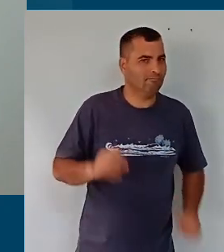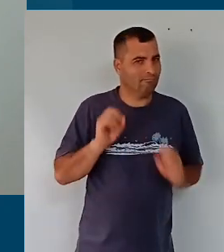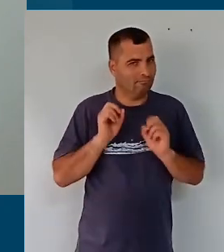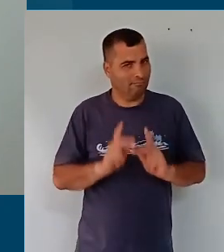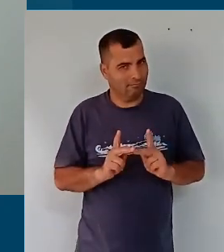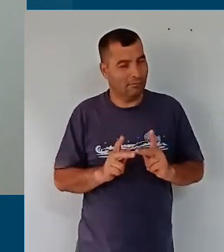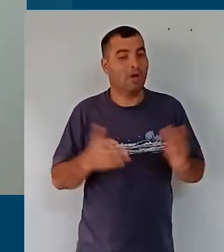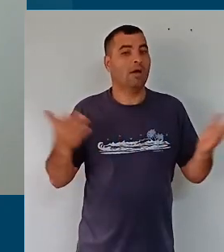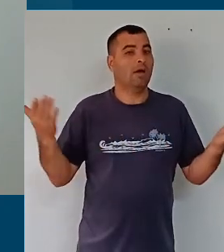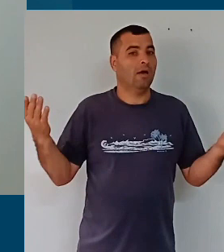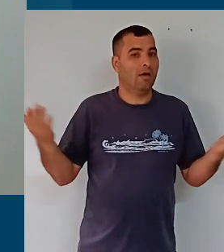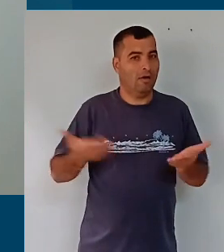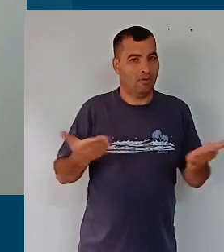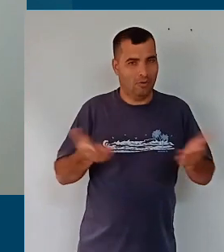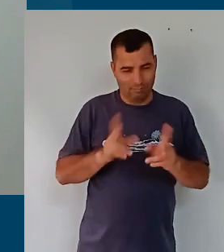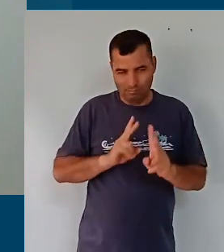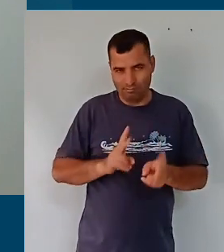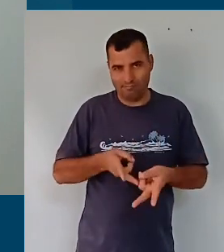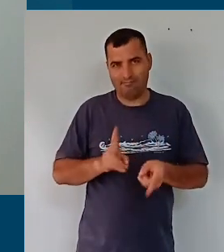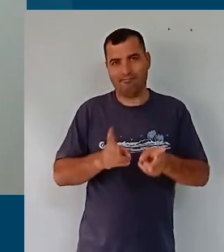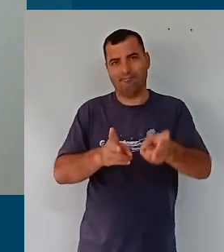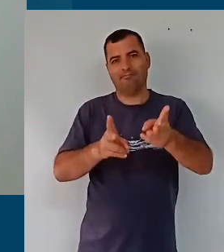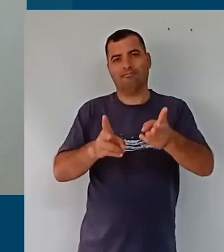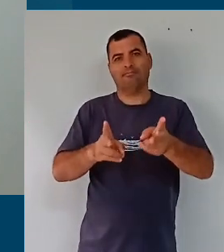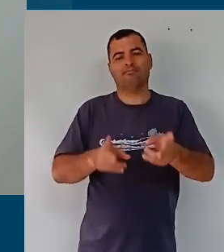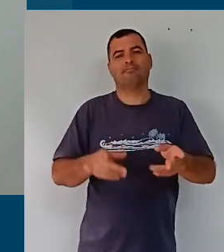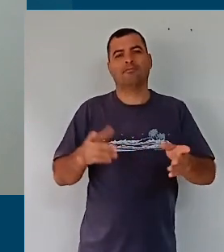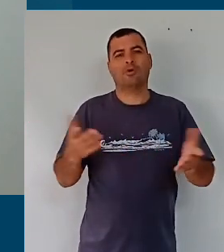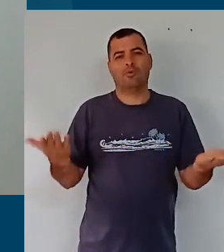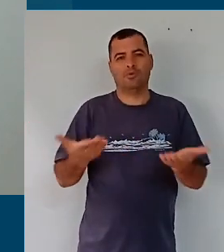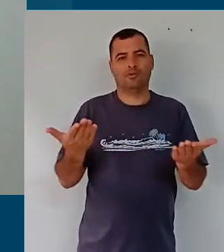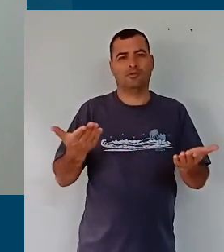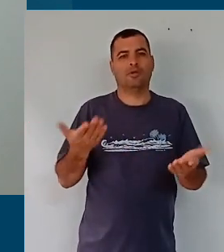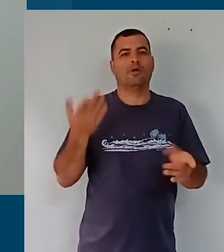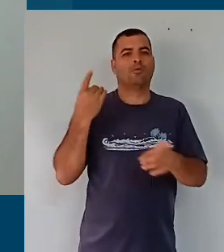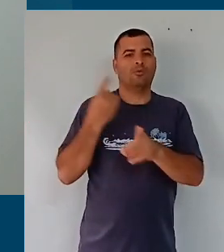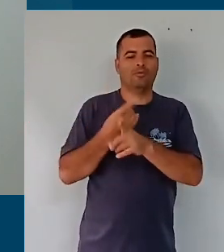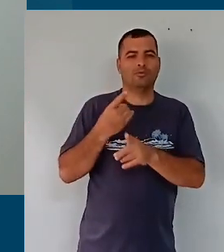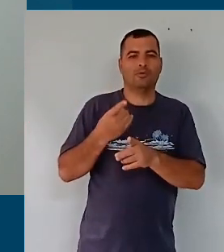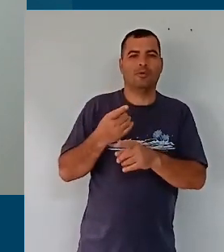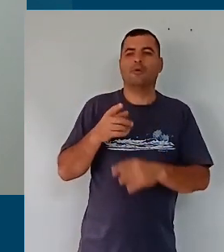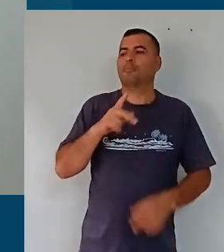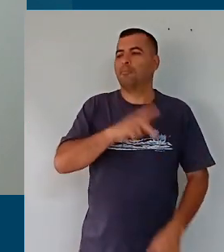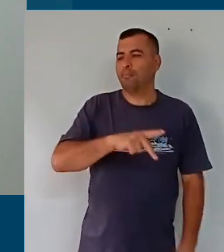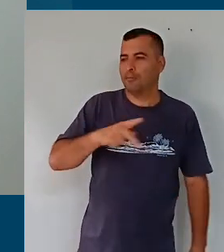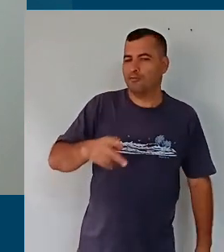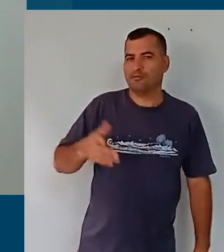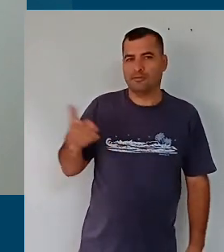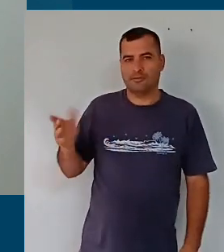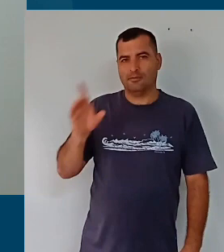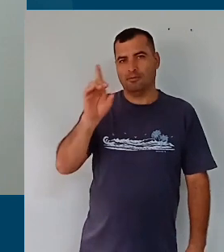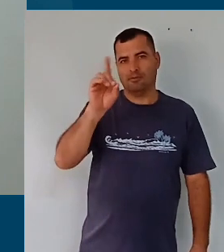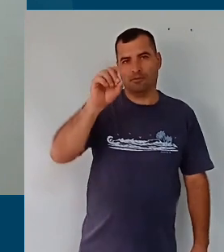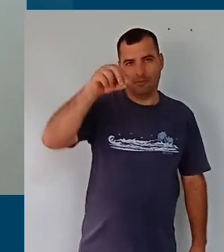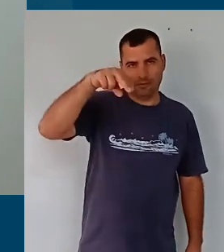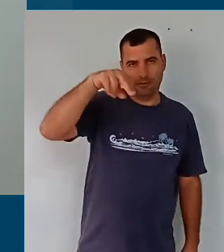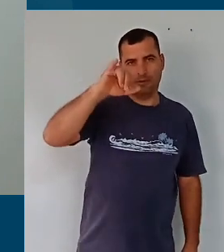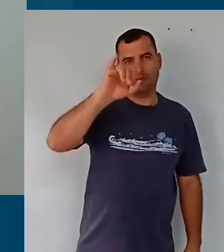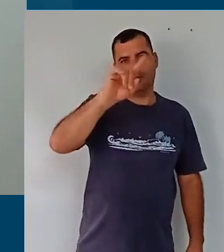Tá bom? Agora, para darmos continuidade ao evento convido o professor Donizete Faria